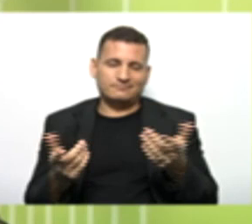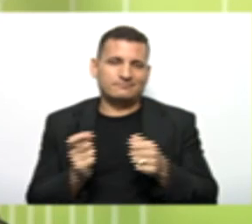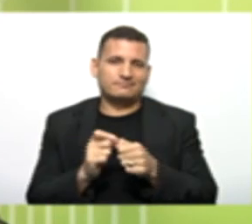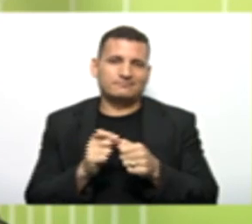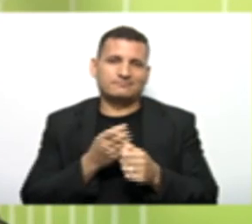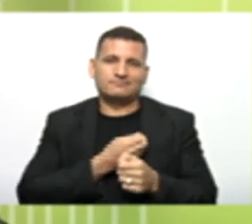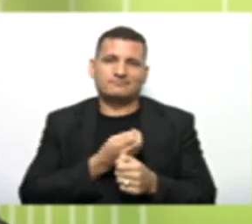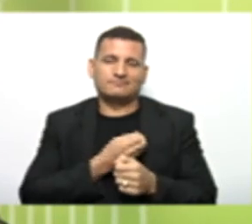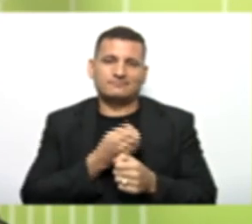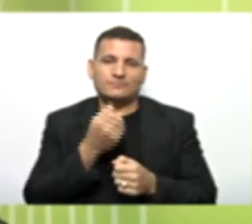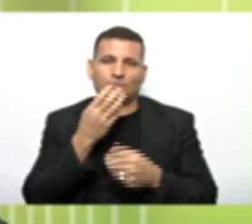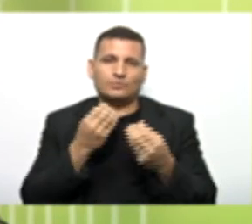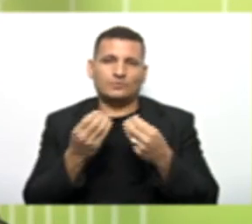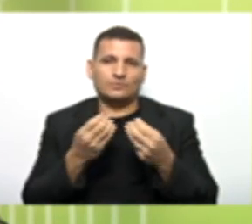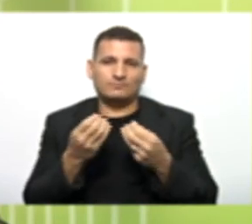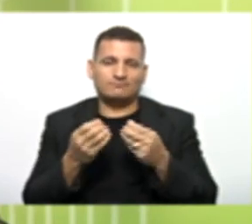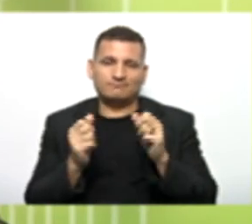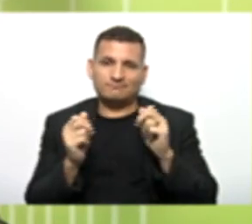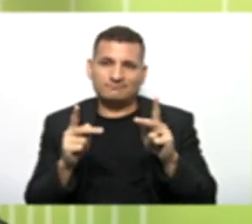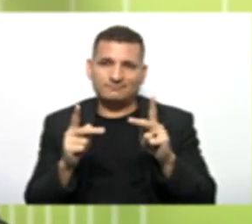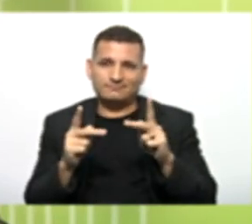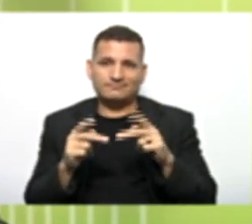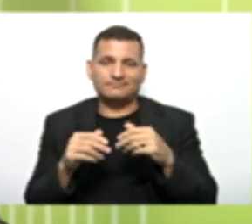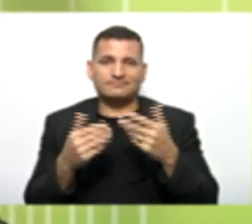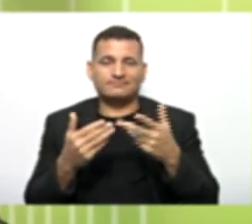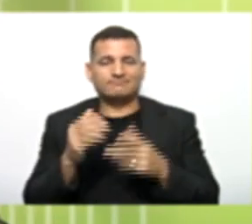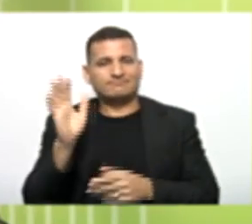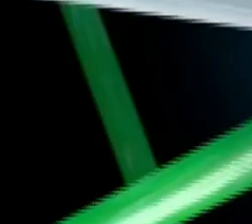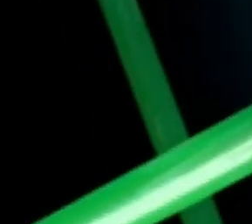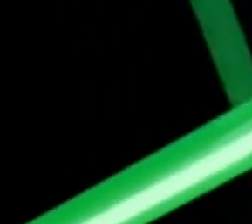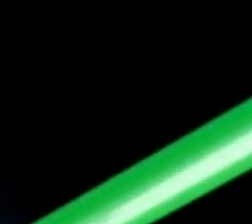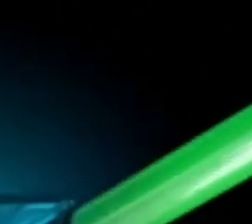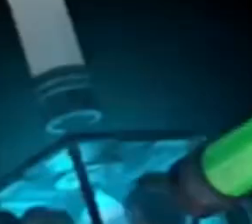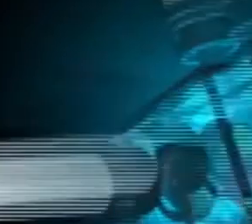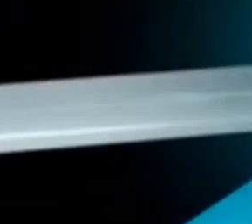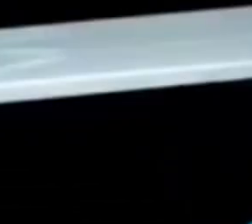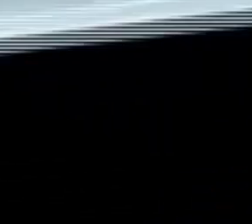tirar Uma nota boa Tá ok? Então pessoal Até semana que vem